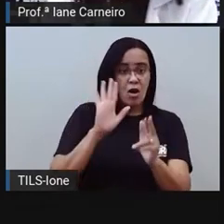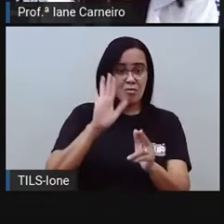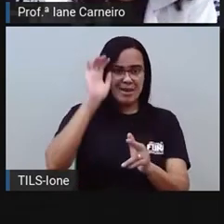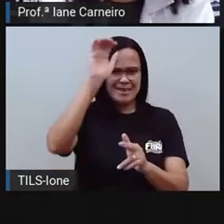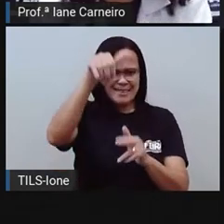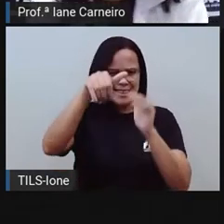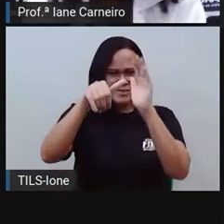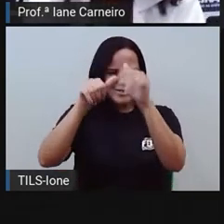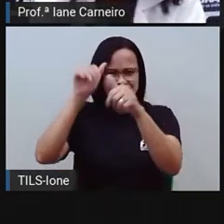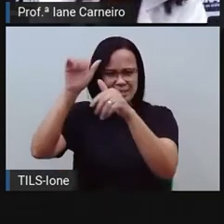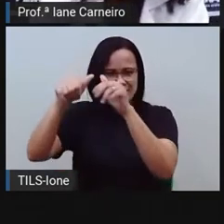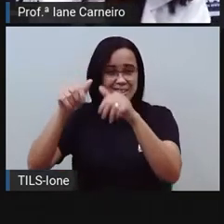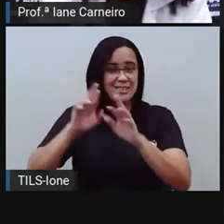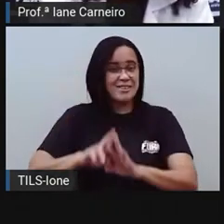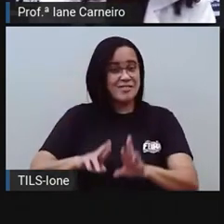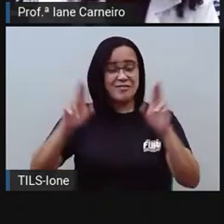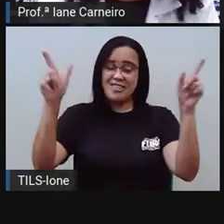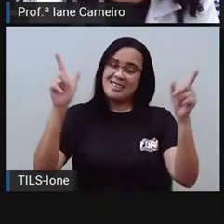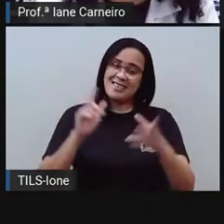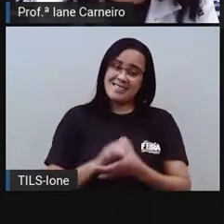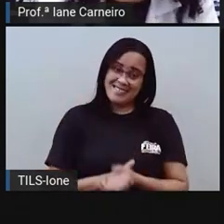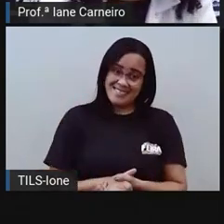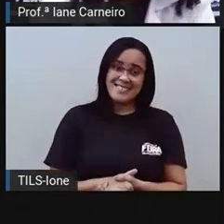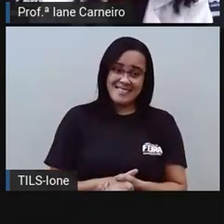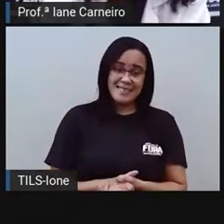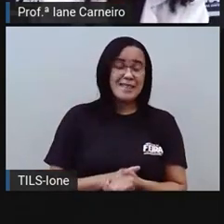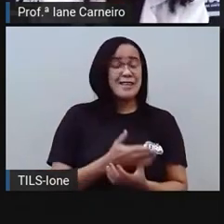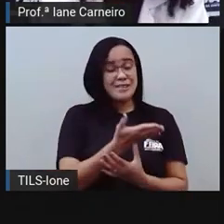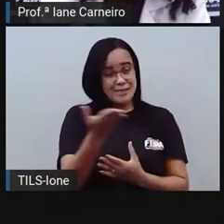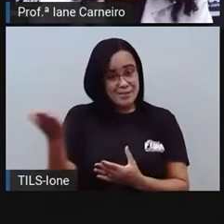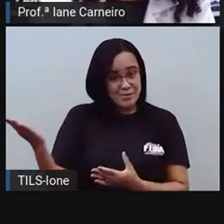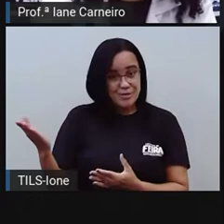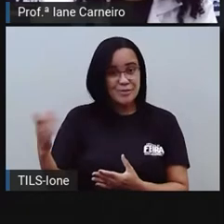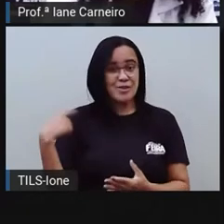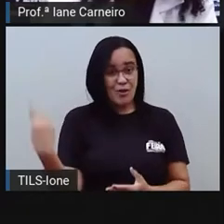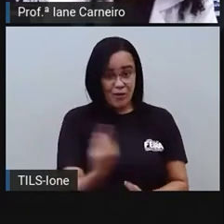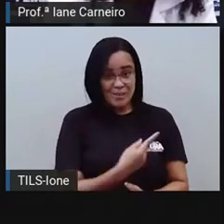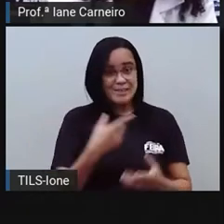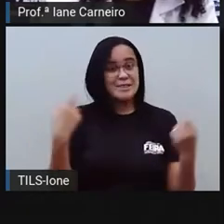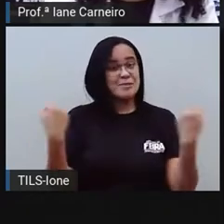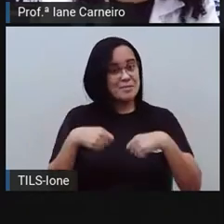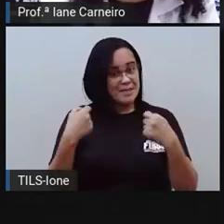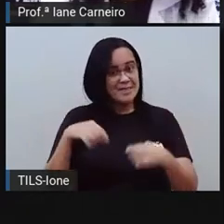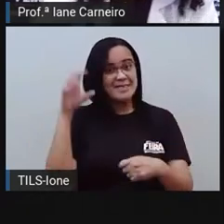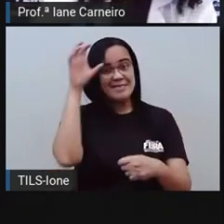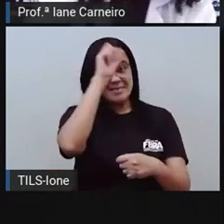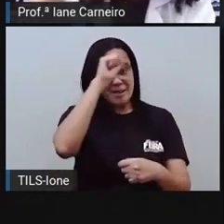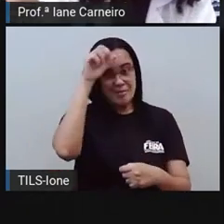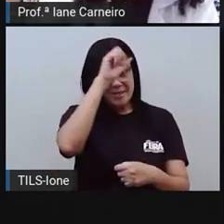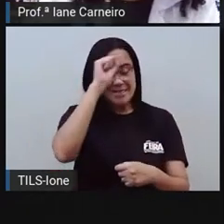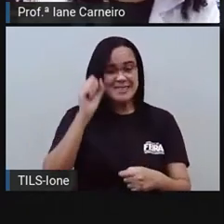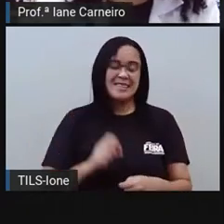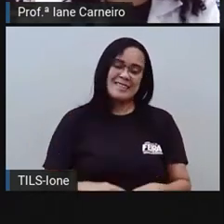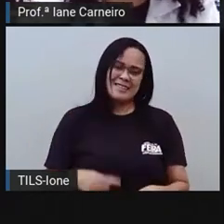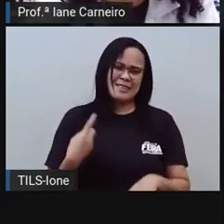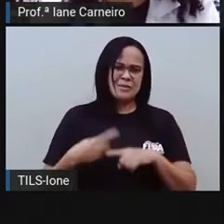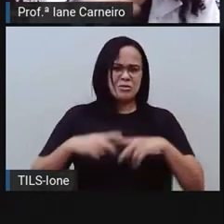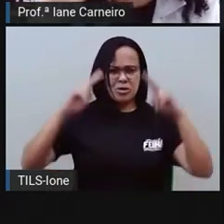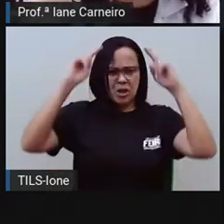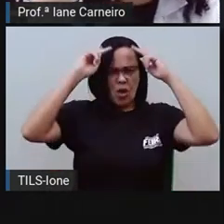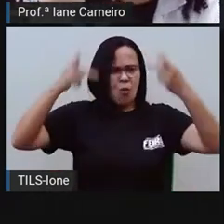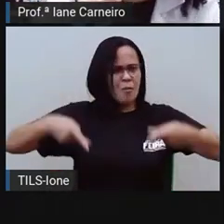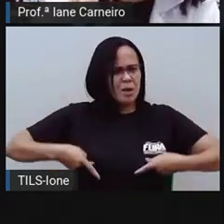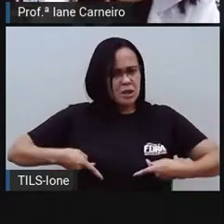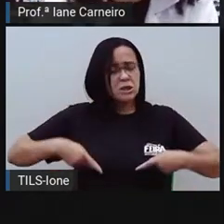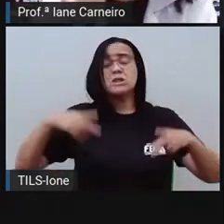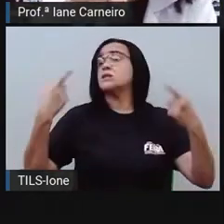precisa muito aprender, ainda mais agora, nesses tempos. Cada vez mais, nossa humanidade aí, a humanidade